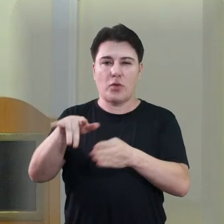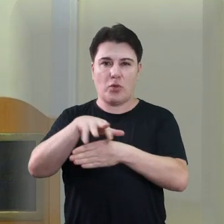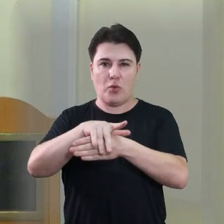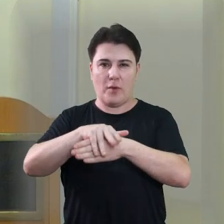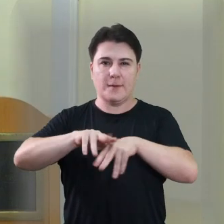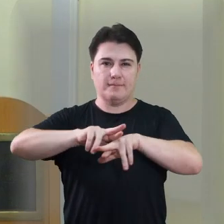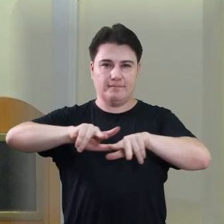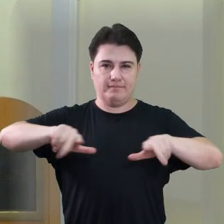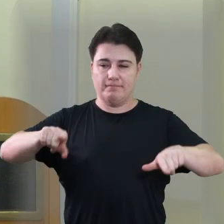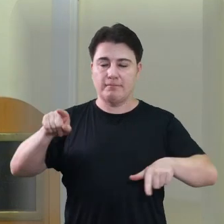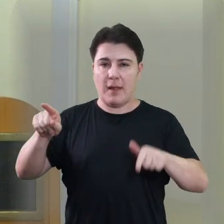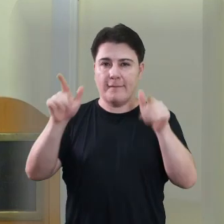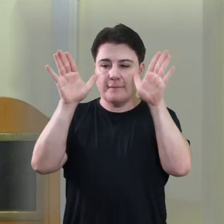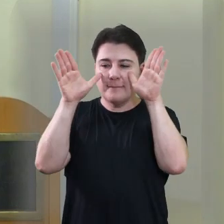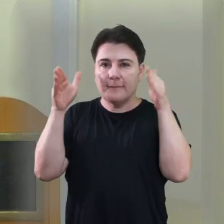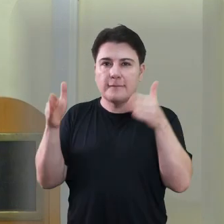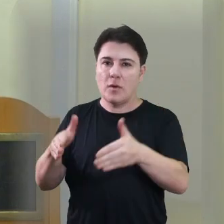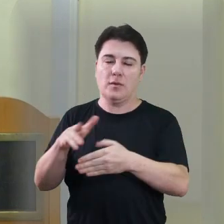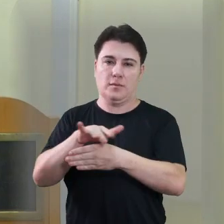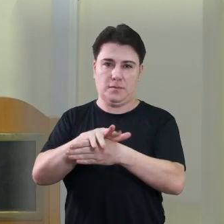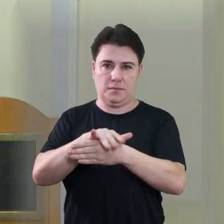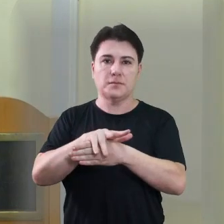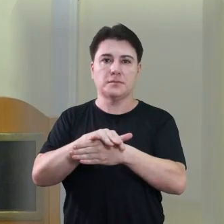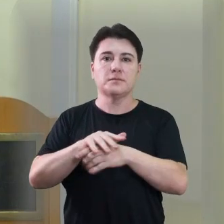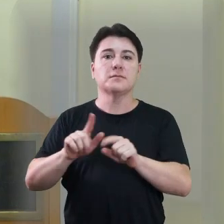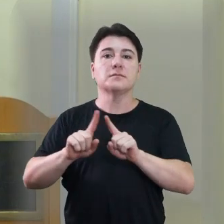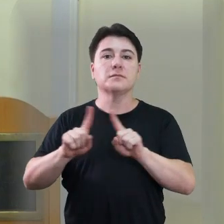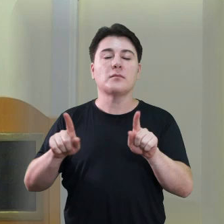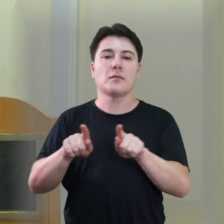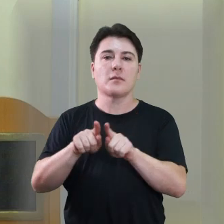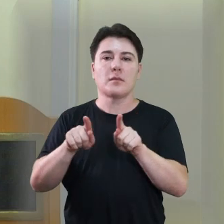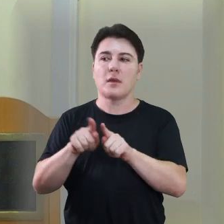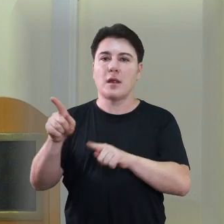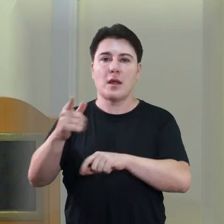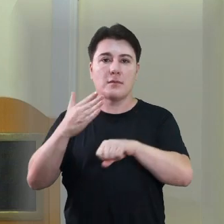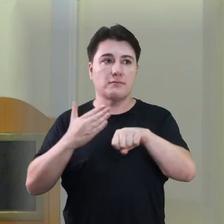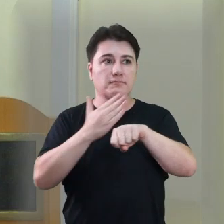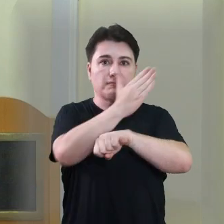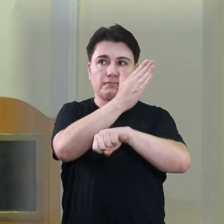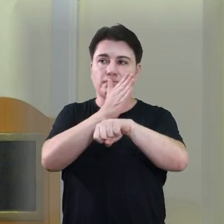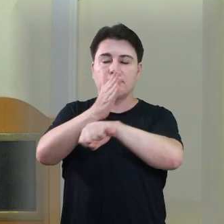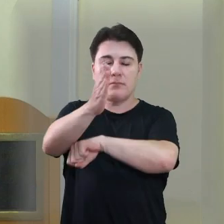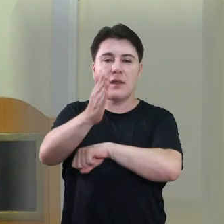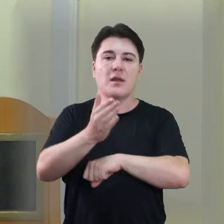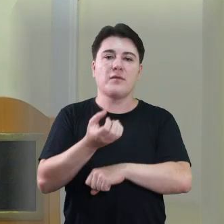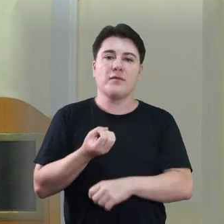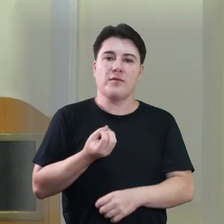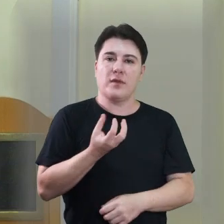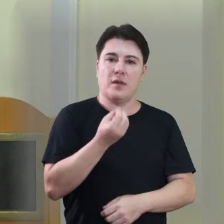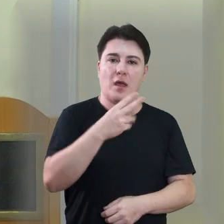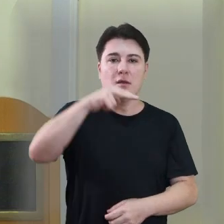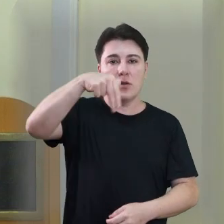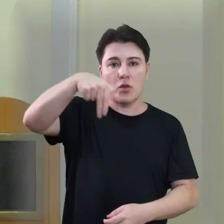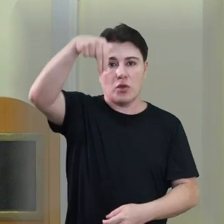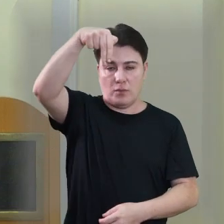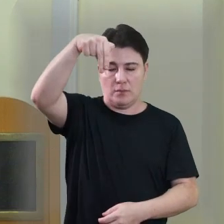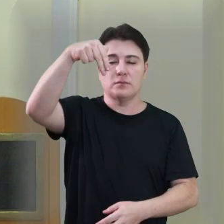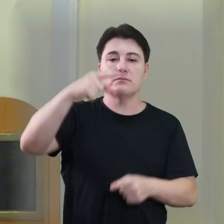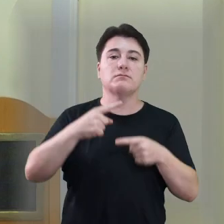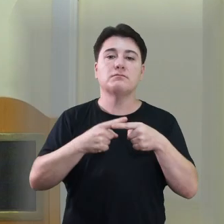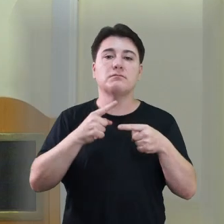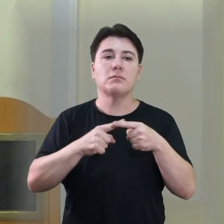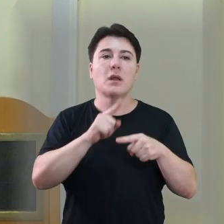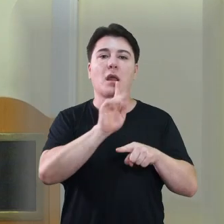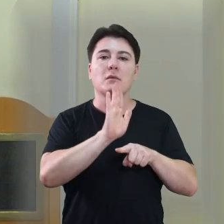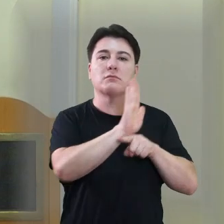Tropicais, assunto em que se especializou, fazendo, inclusive, algumas viagens ao Amapá e ao Acre